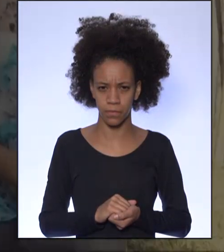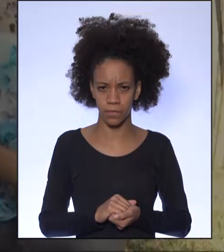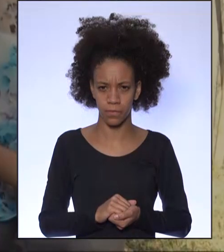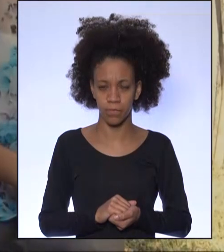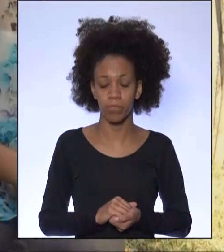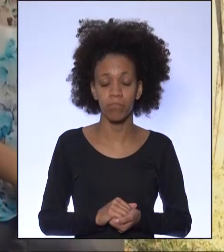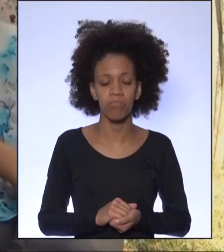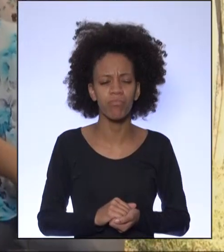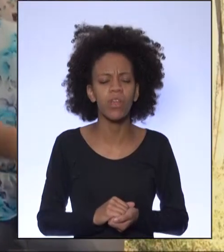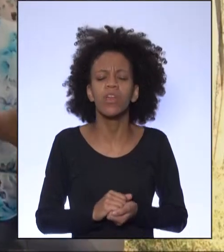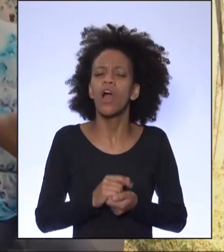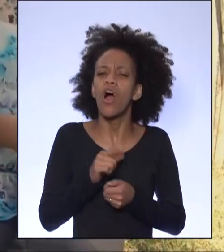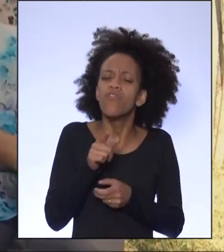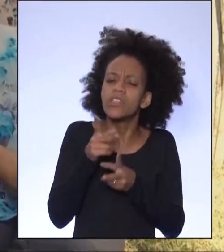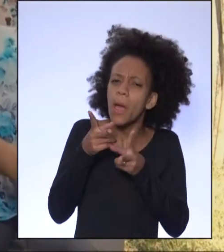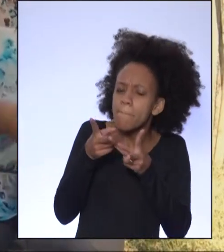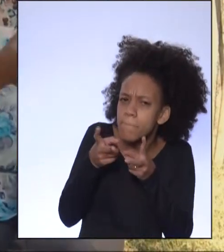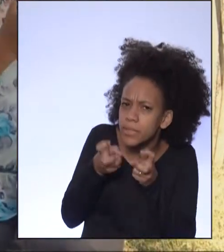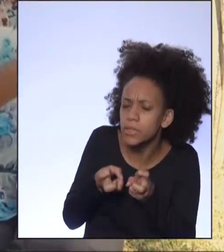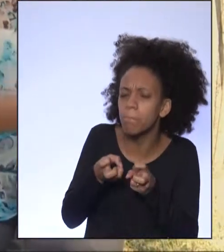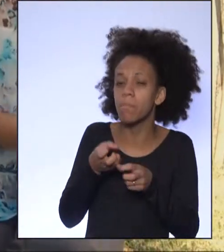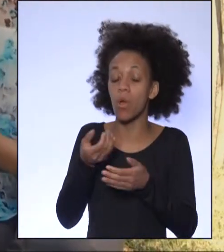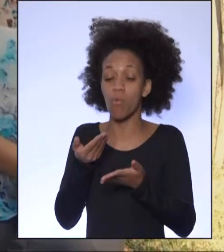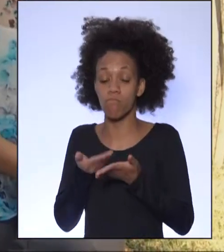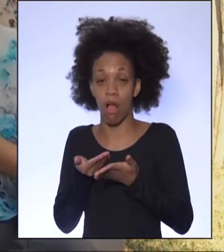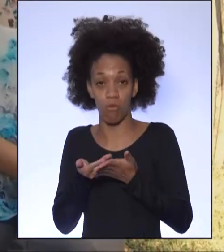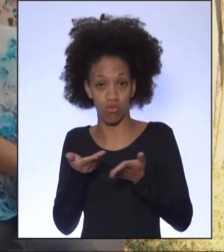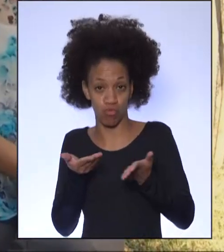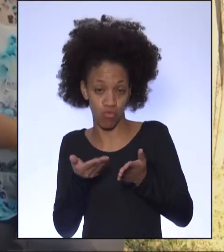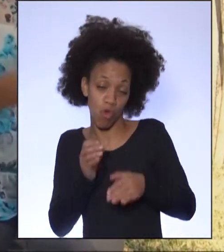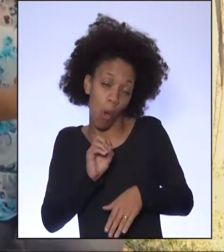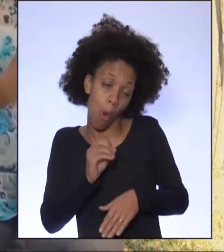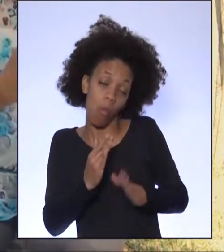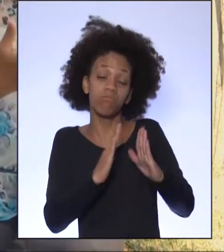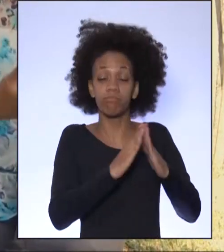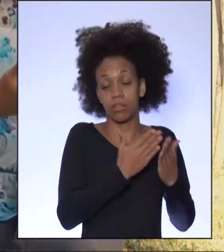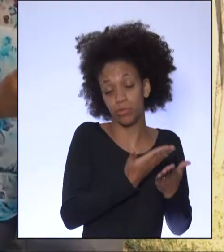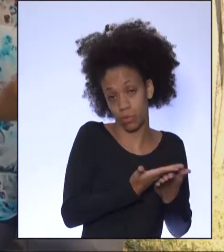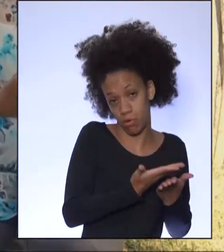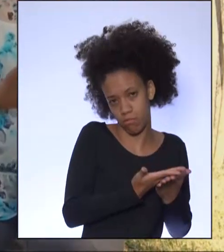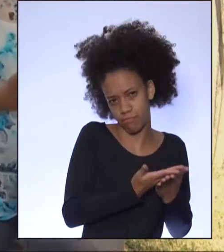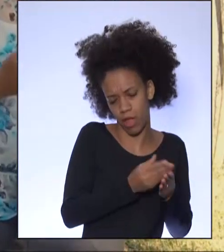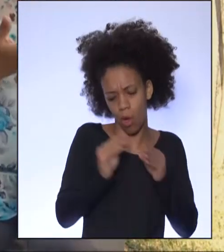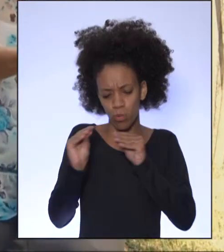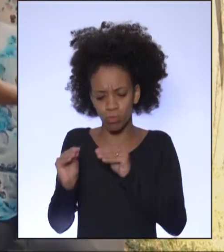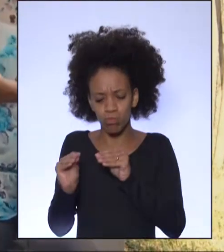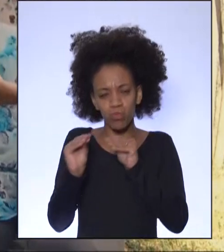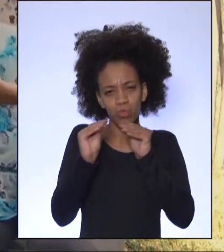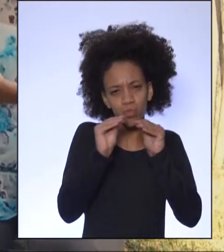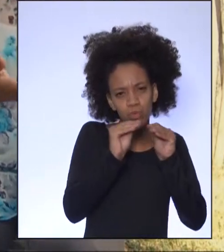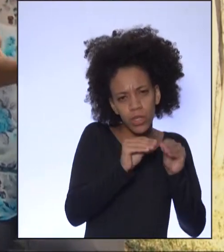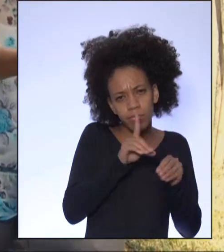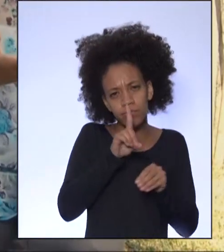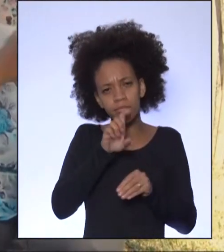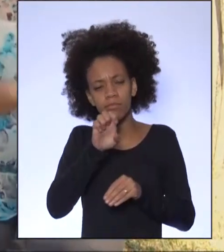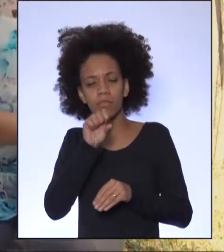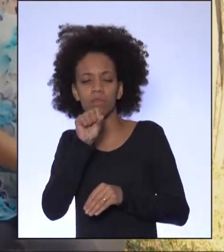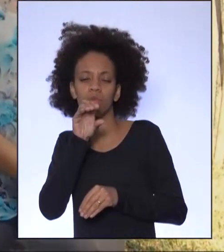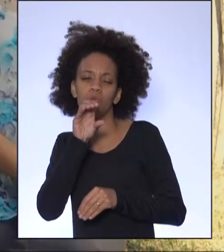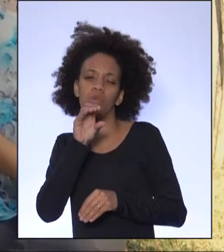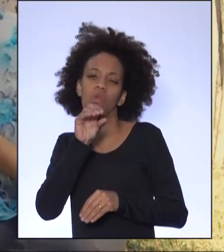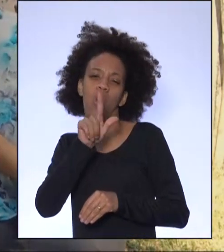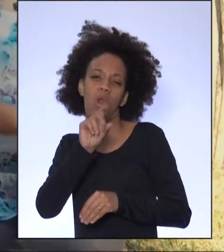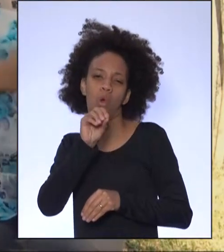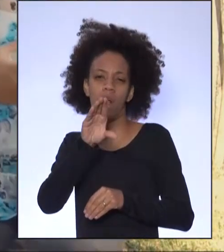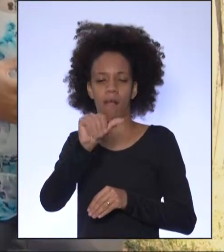Como você já deve ter visto nesta aula ou lá na escola, o deslocamento é algo que acompanha a humanidade há muito